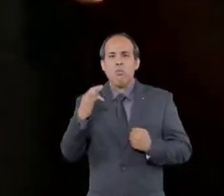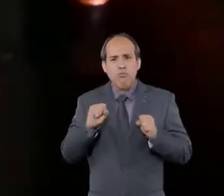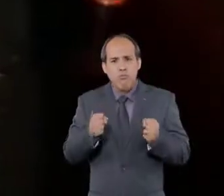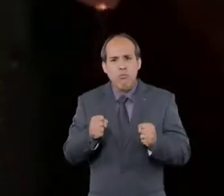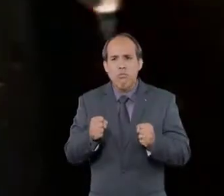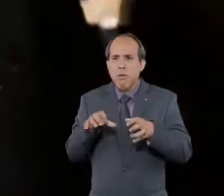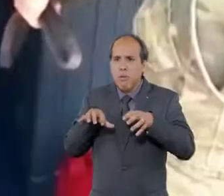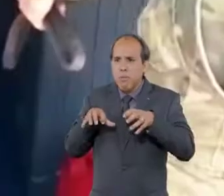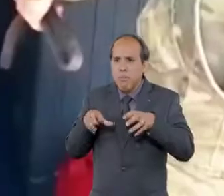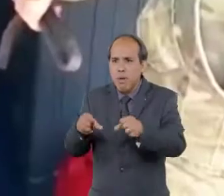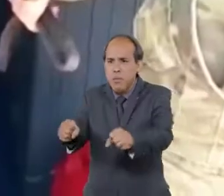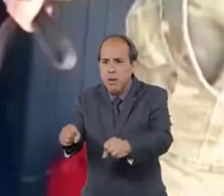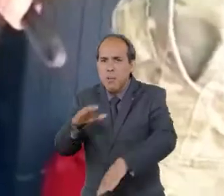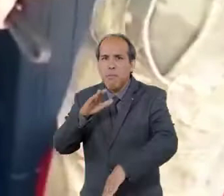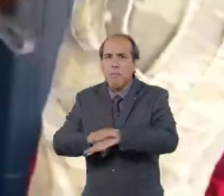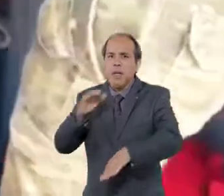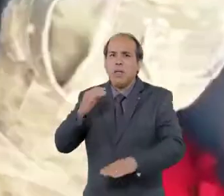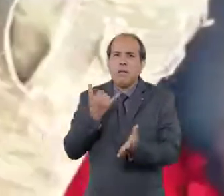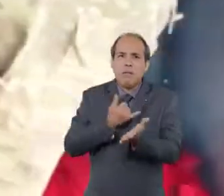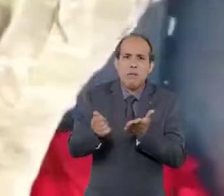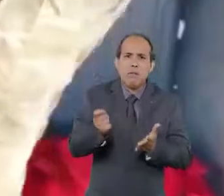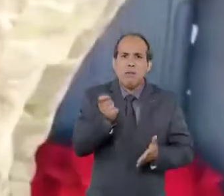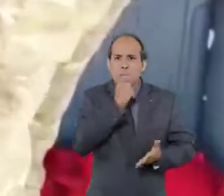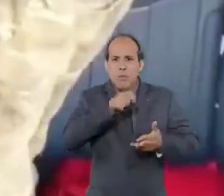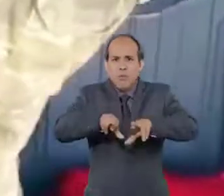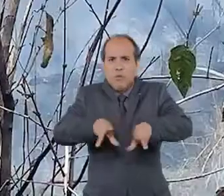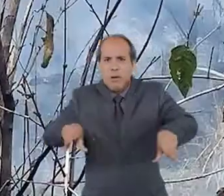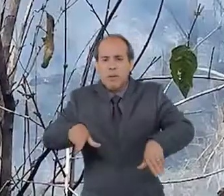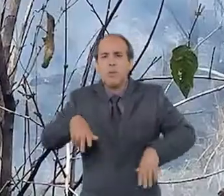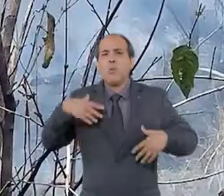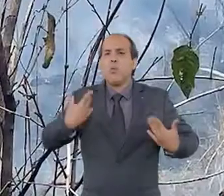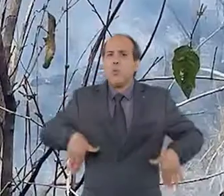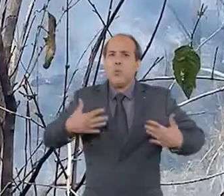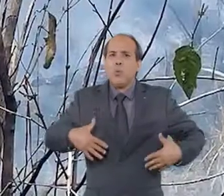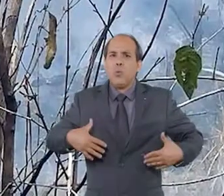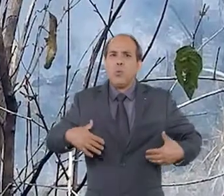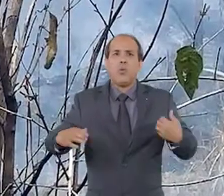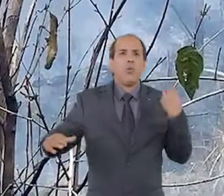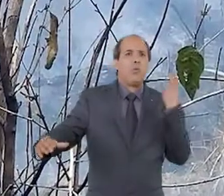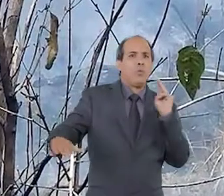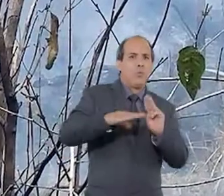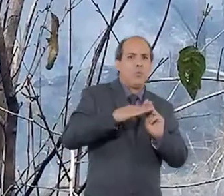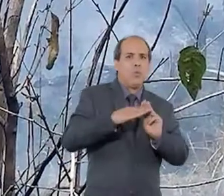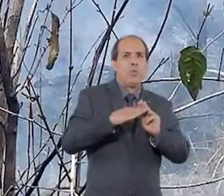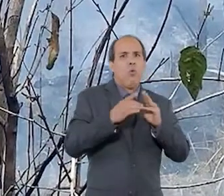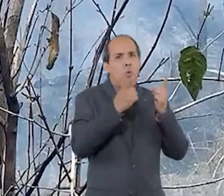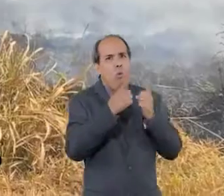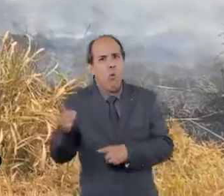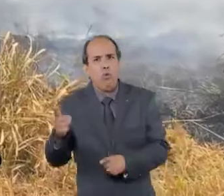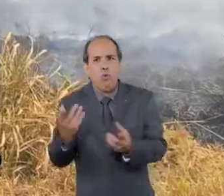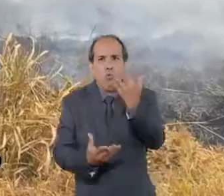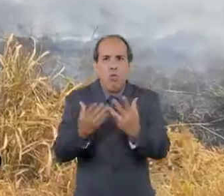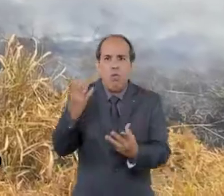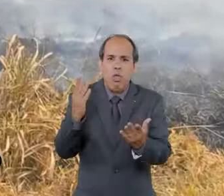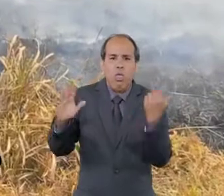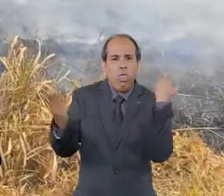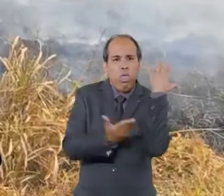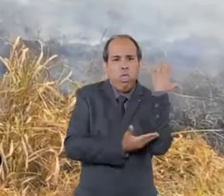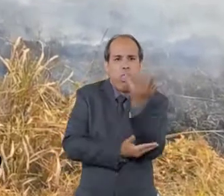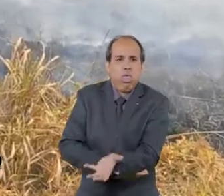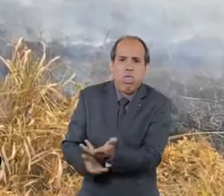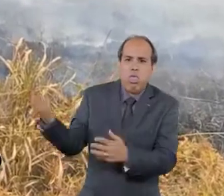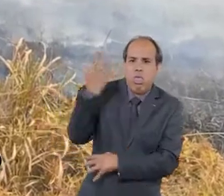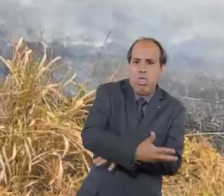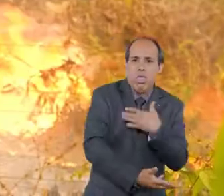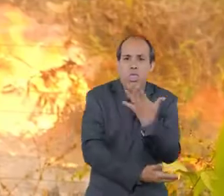apreendidas 2 toneladas de maconha e 4 de cocaína. Nossas forças armadas foram firmes no combate aos incêndios e